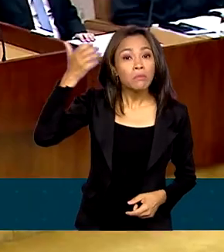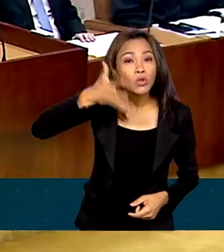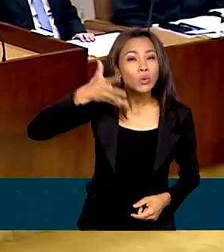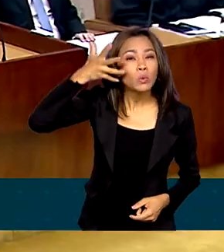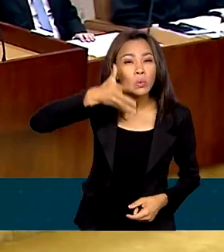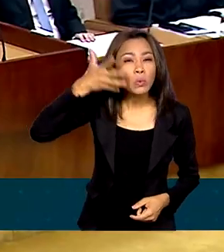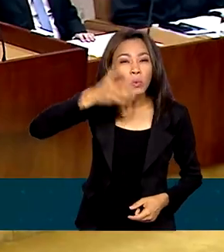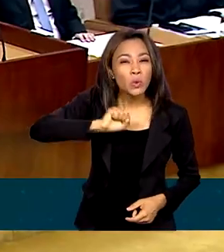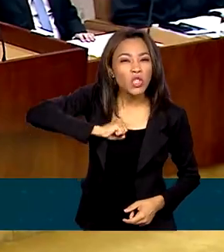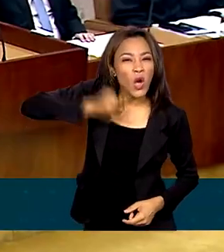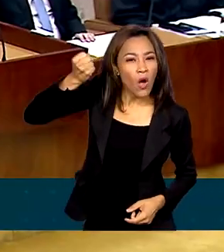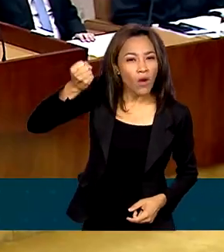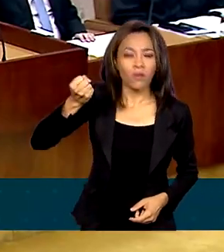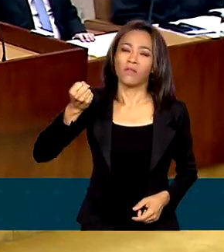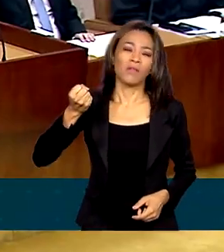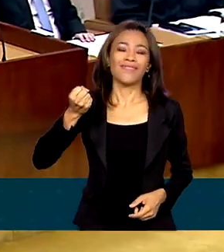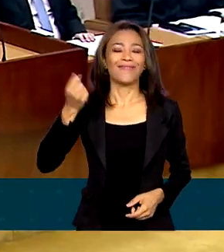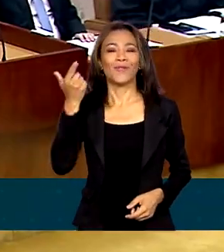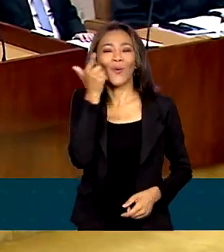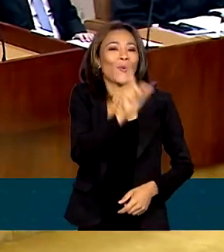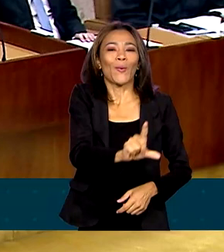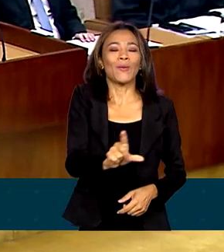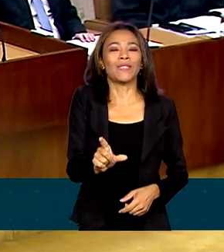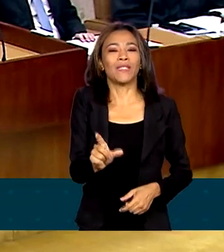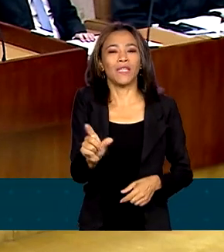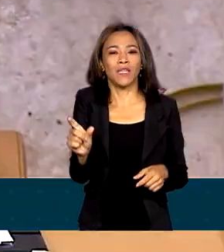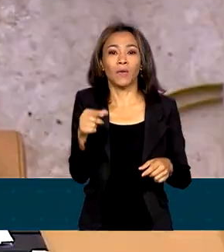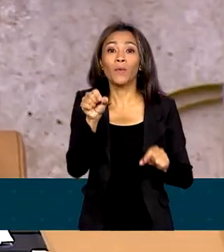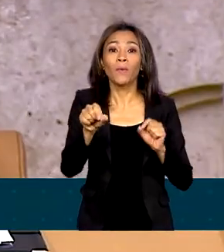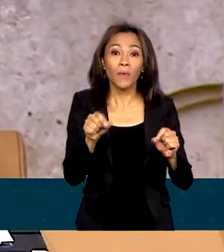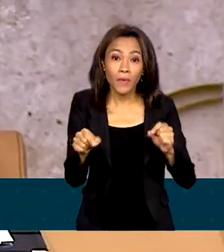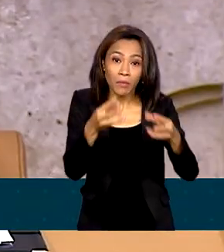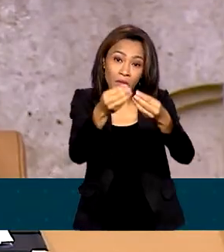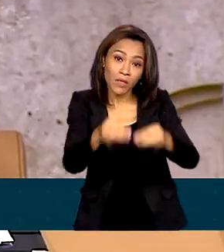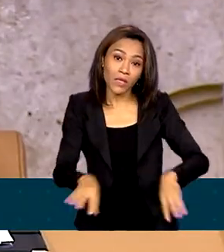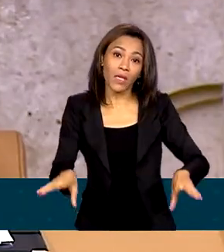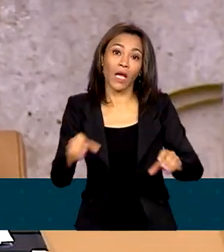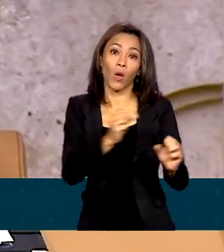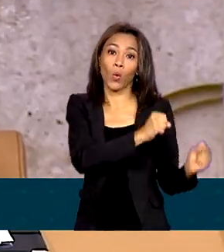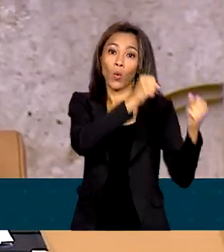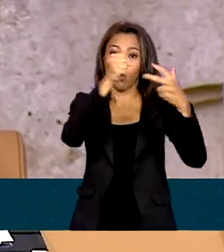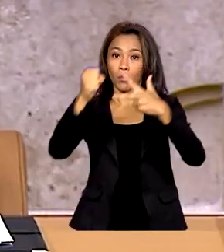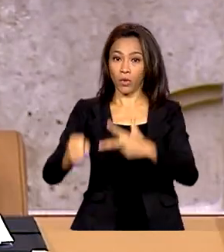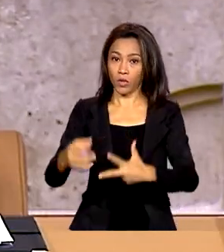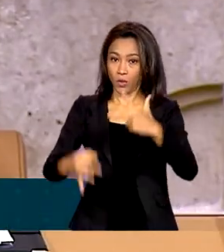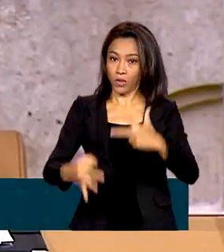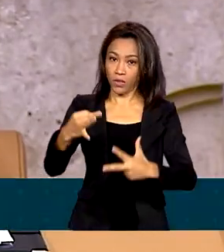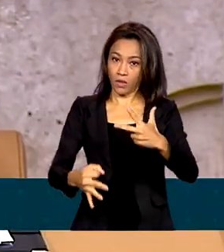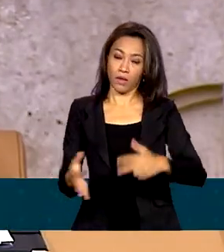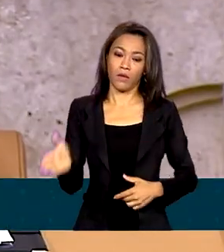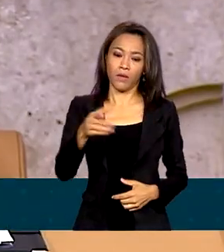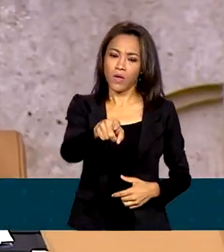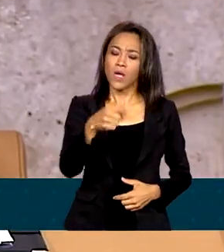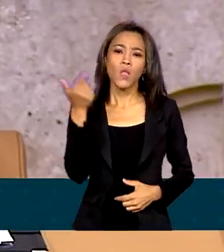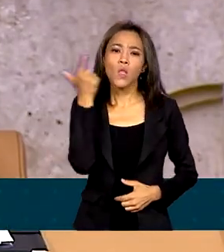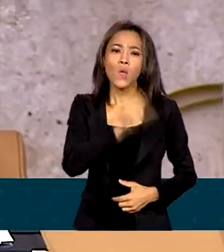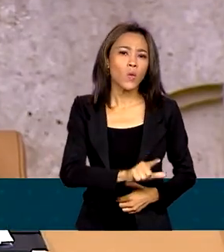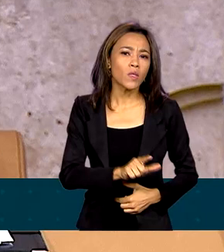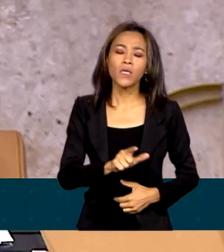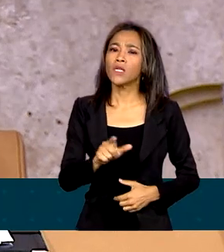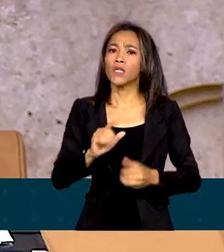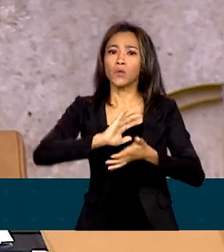ódio não conseguiram aviltar o poder judiciário. Não destruíram o espírito da democracia.